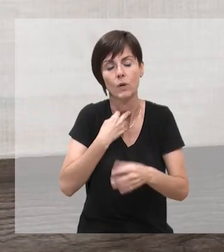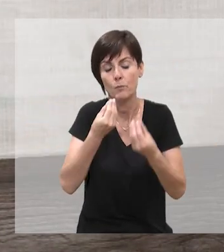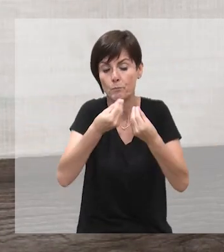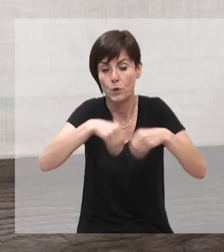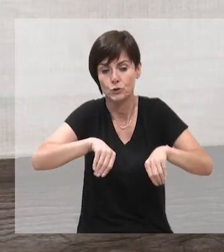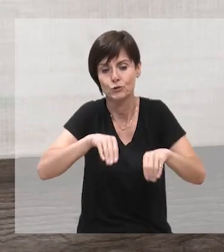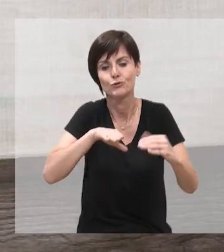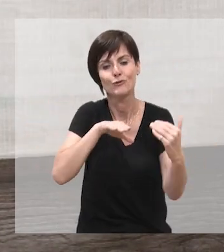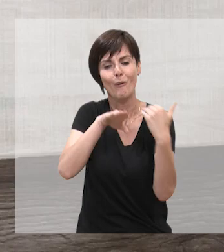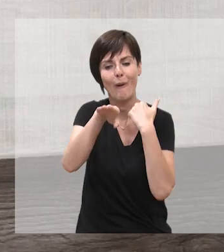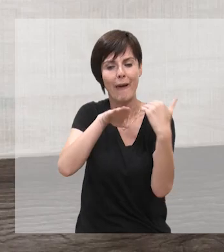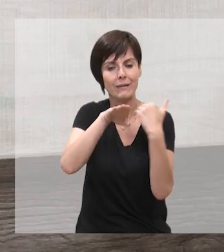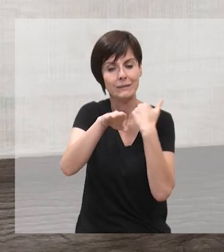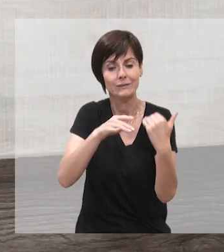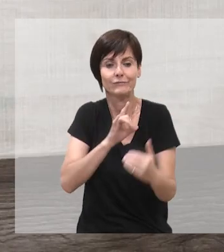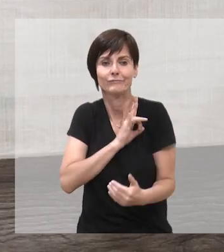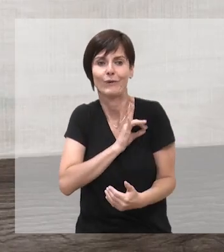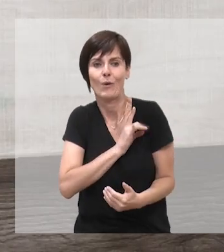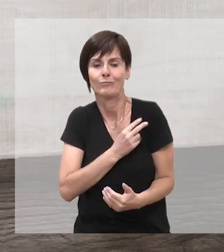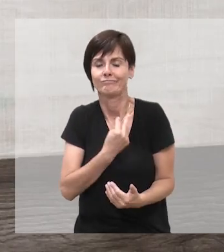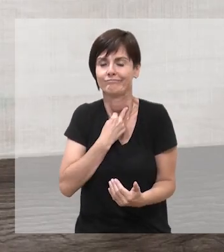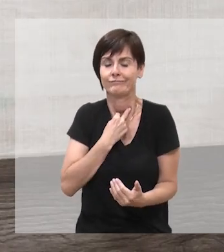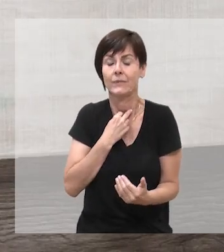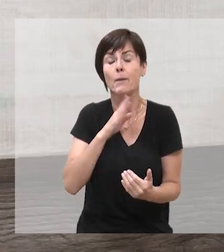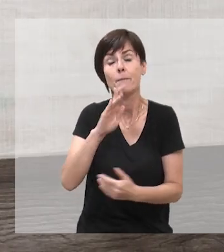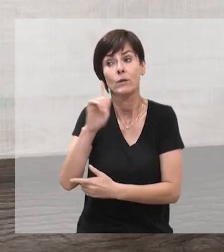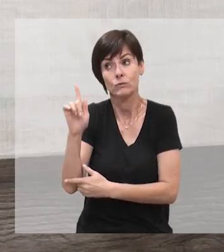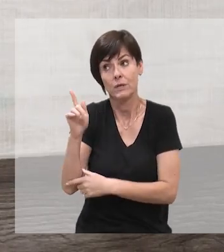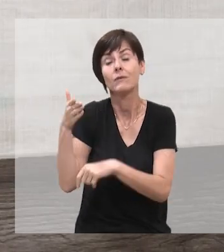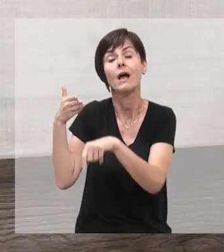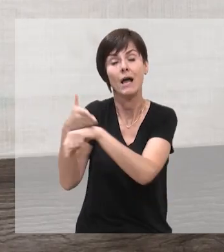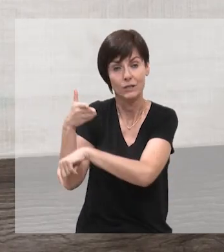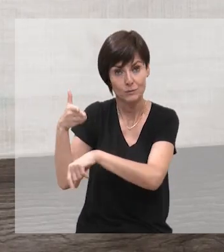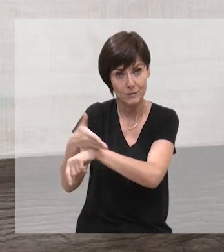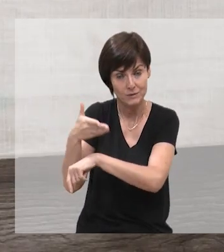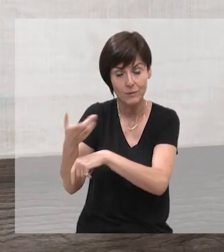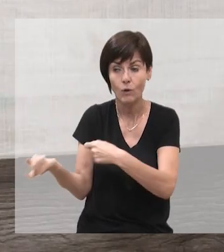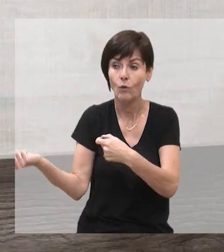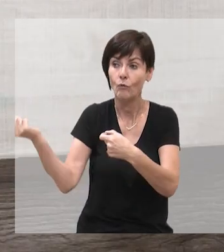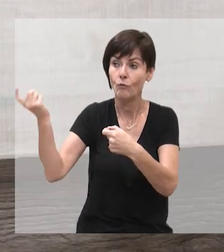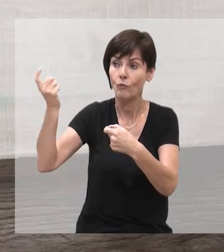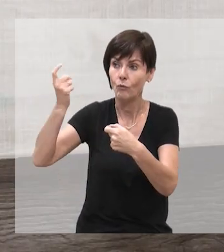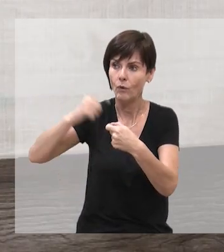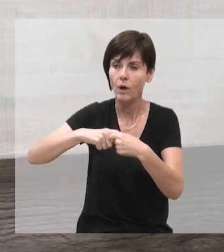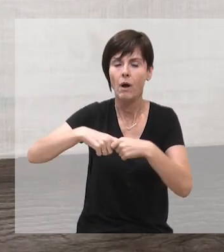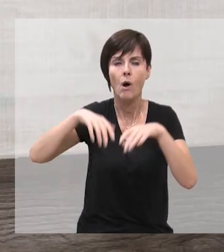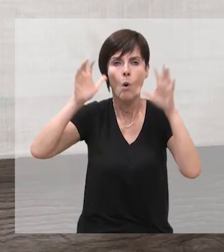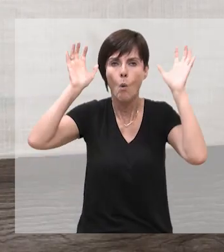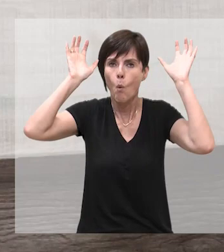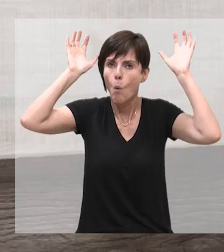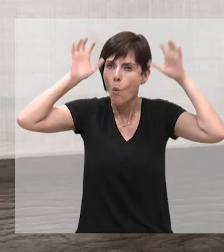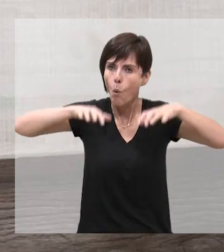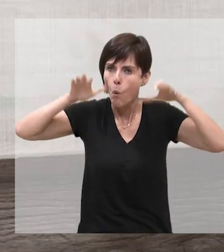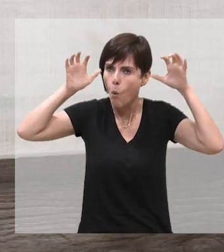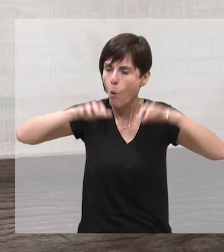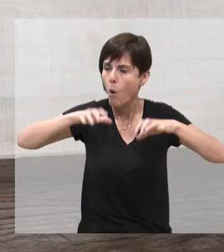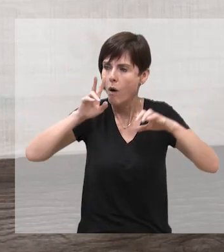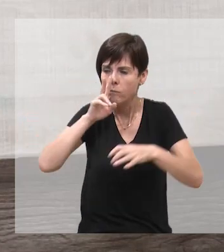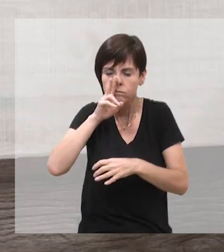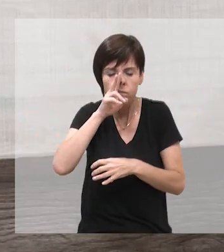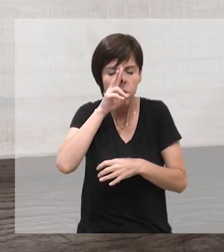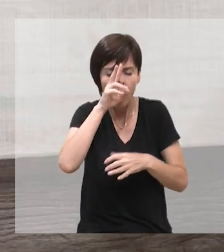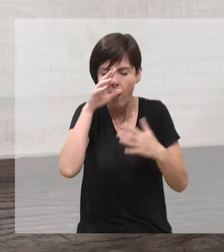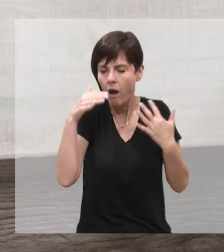que acabou prejudicando as estradas, a gente ficou meio comendo, a gente esteve em Bento, né, cara? E quando voltamos, voltamos abaixo de uma chuva